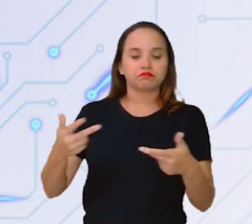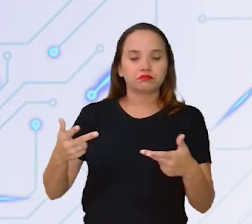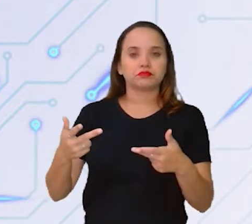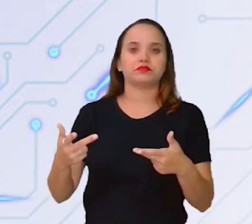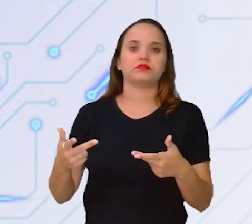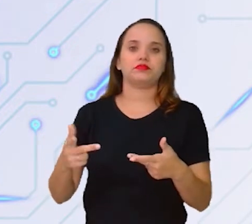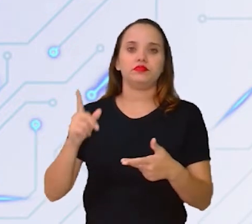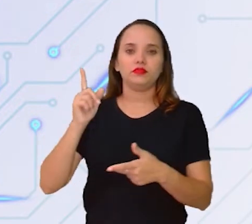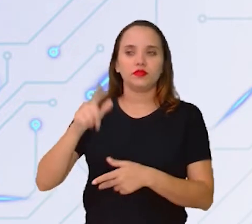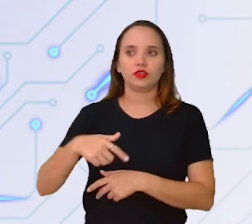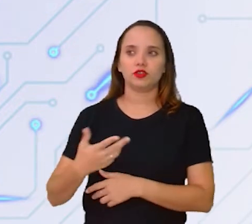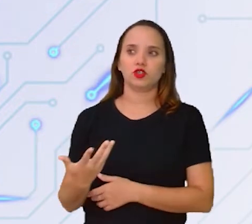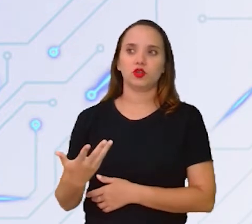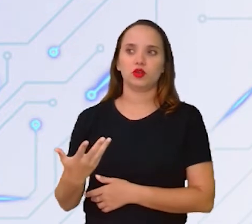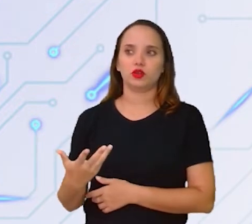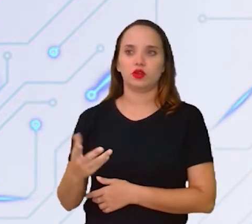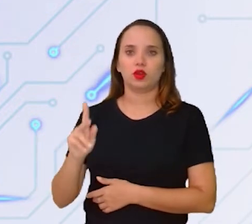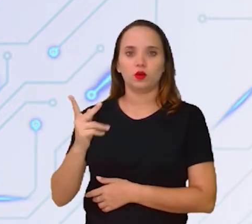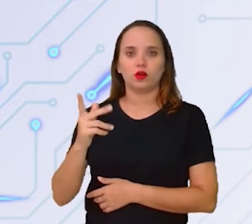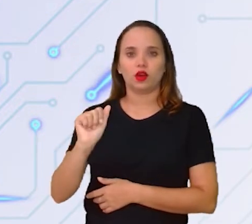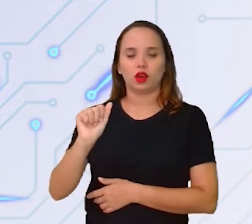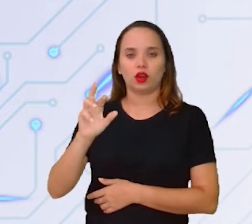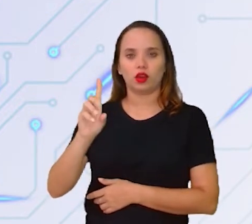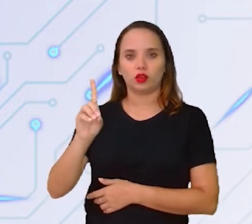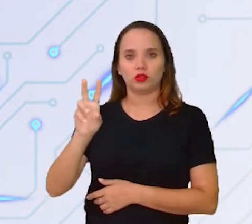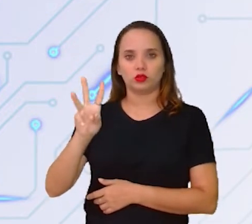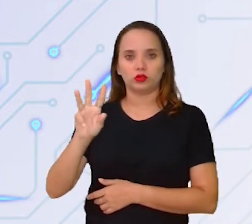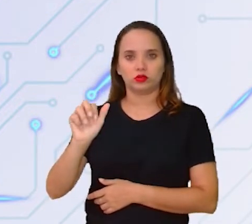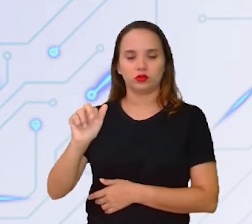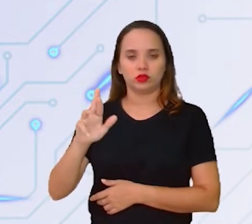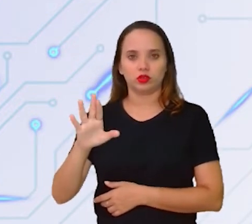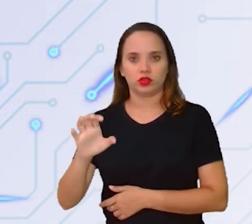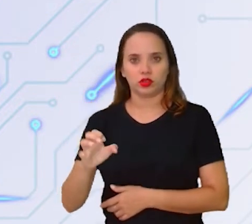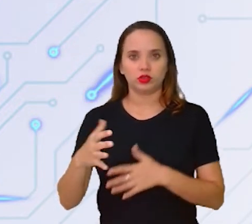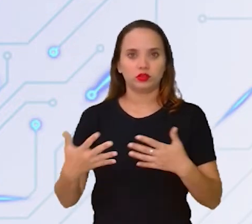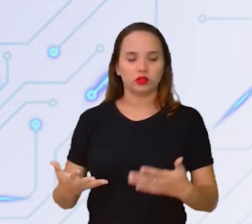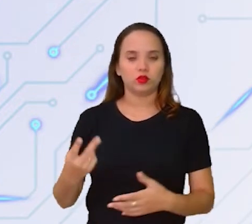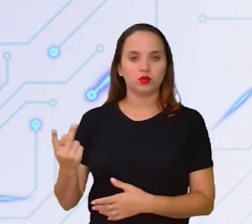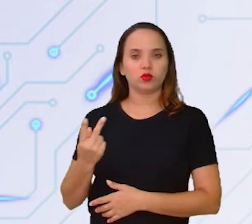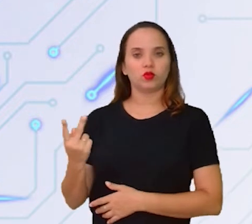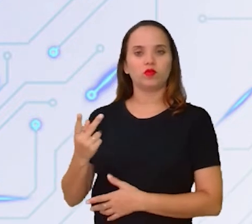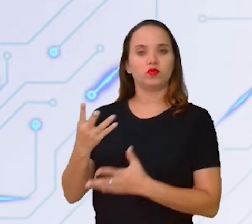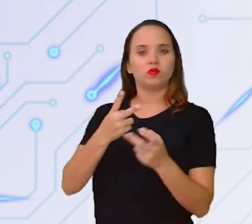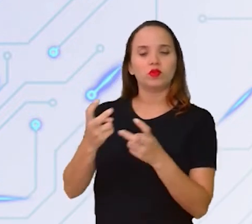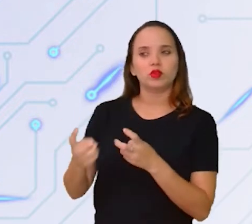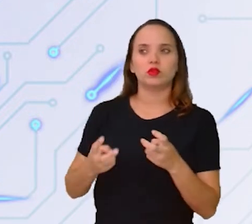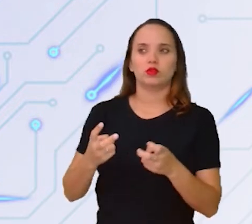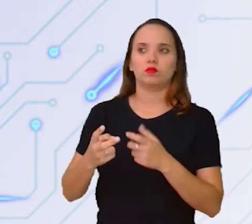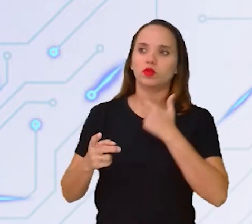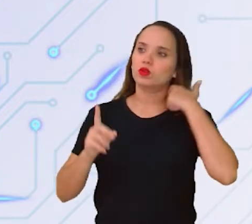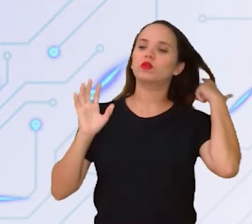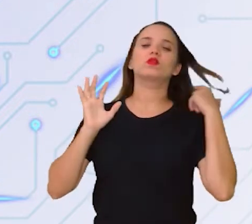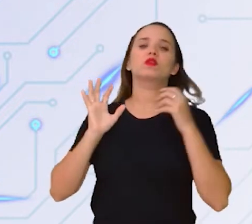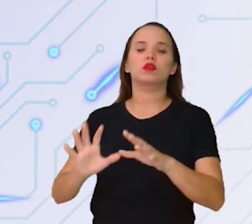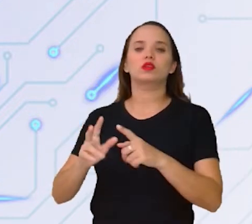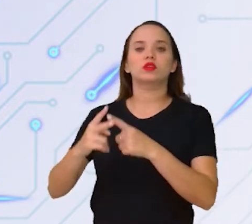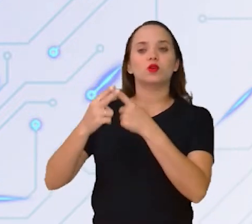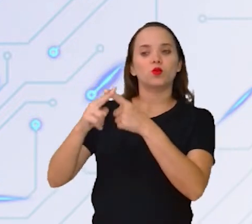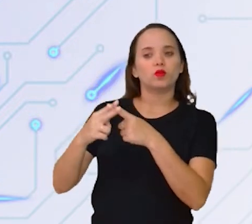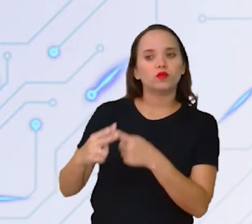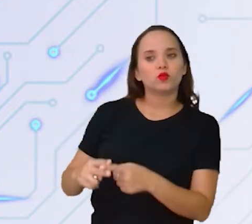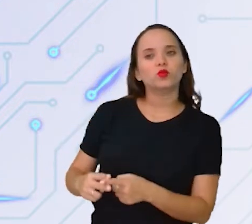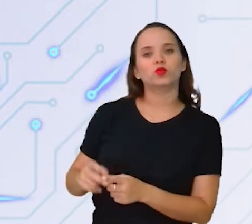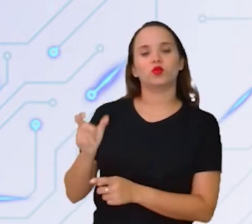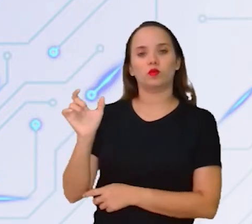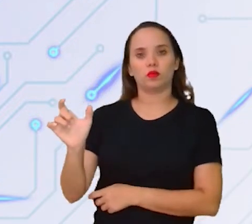considerada como o hardware, né? Então, a gente vai observar, por exemplo, que essa configuração, esse termo